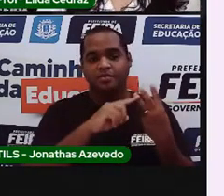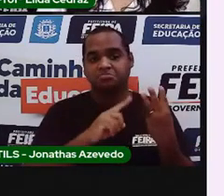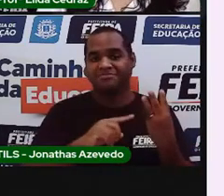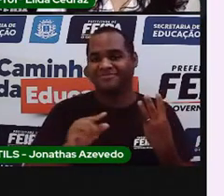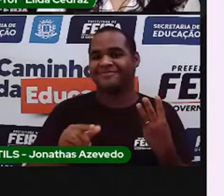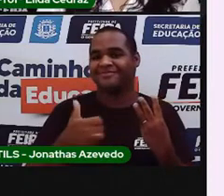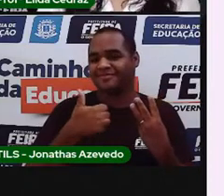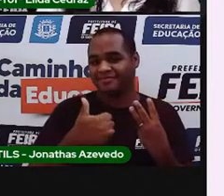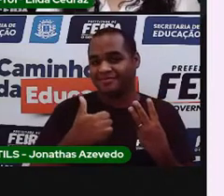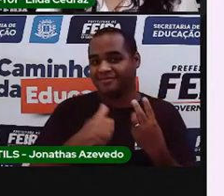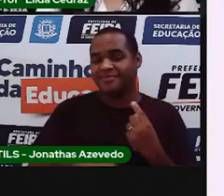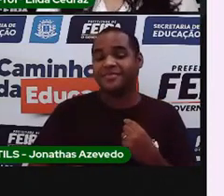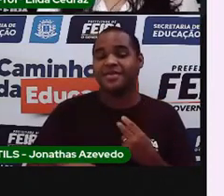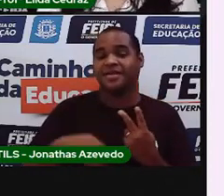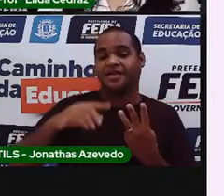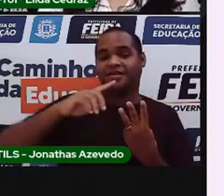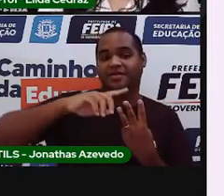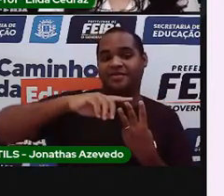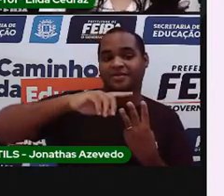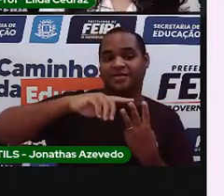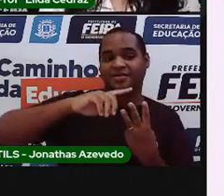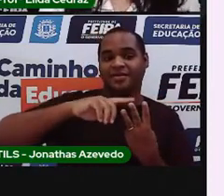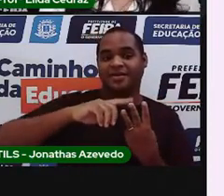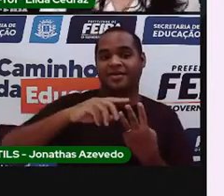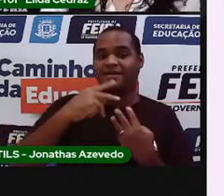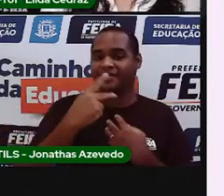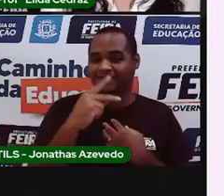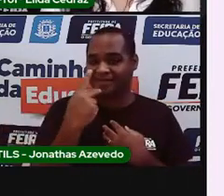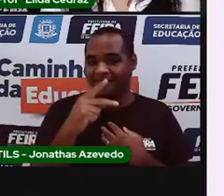Muito bem. Foi o jabuti.